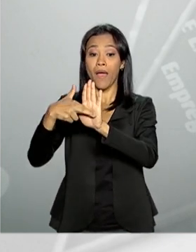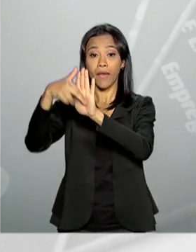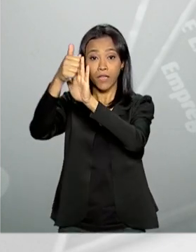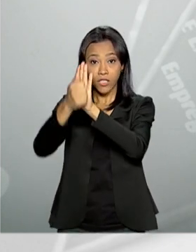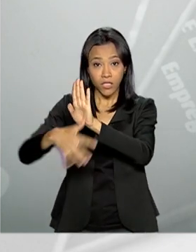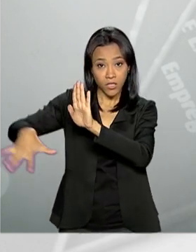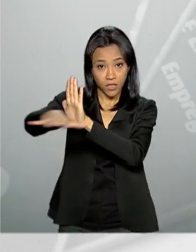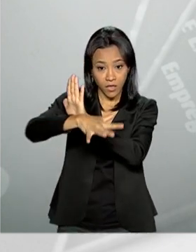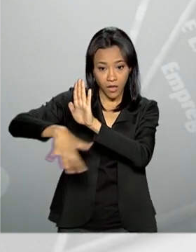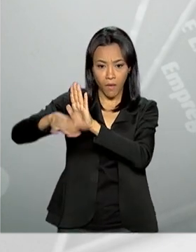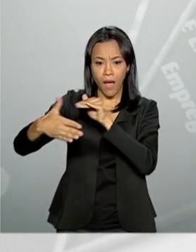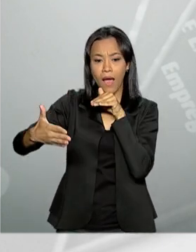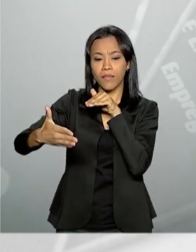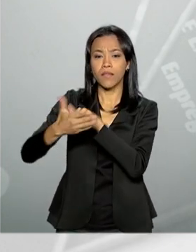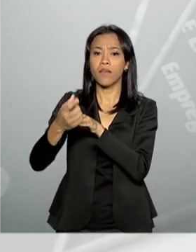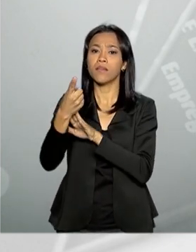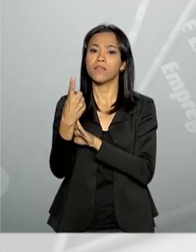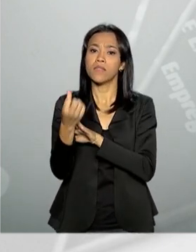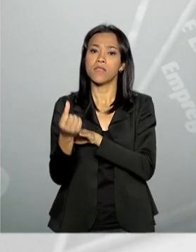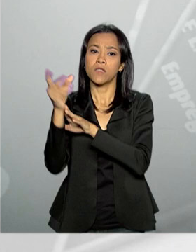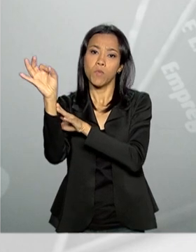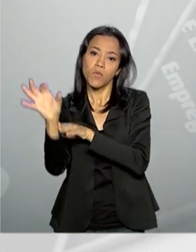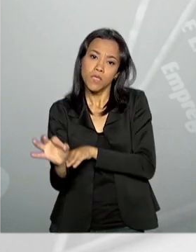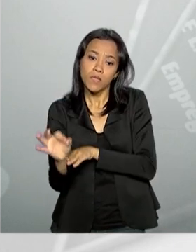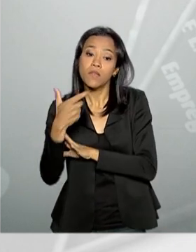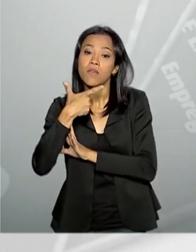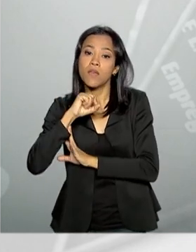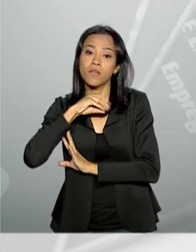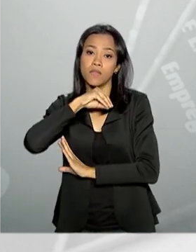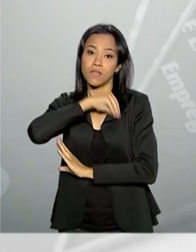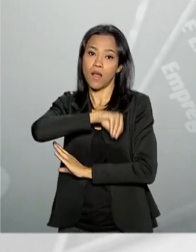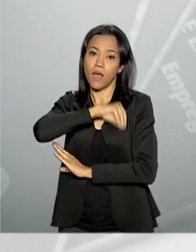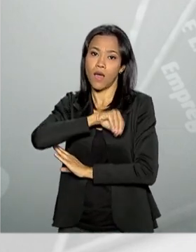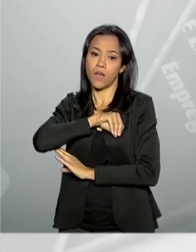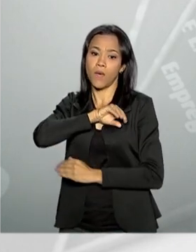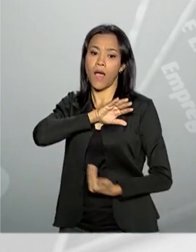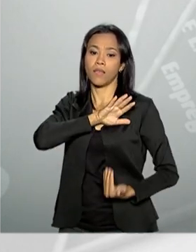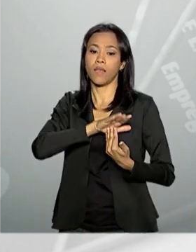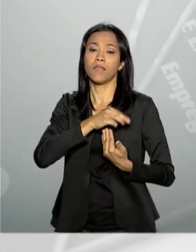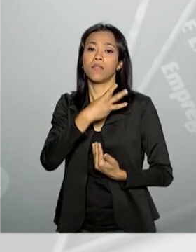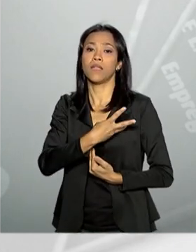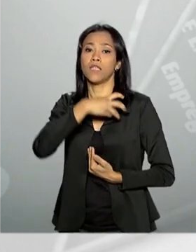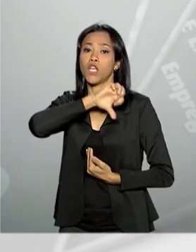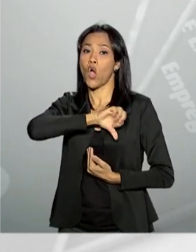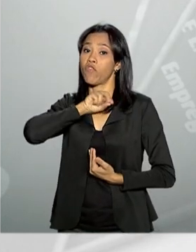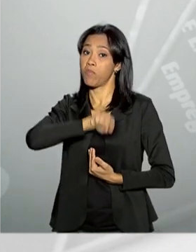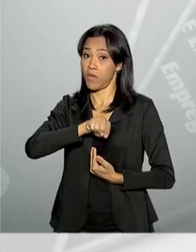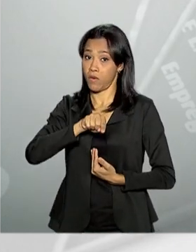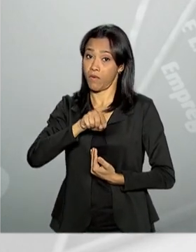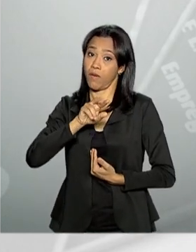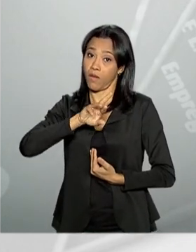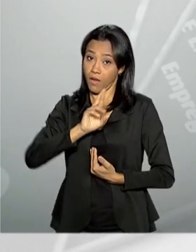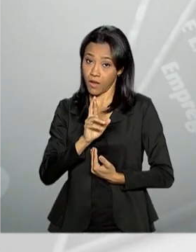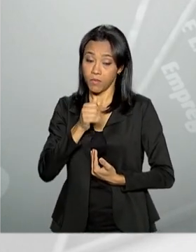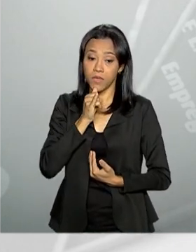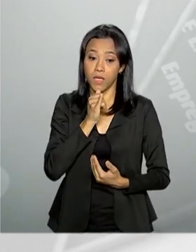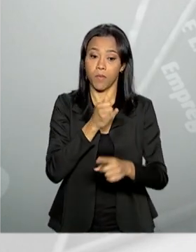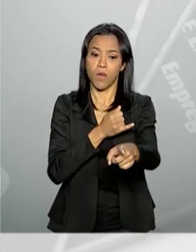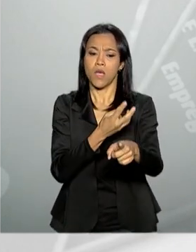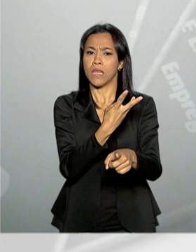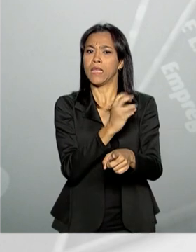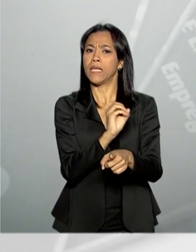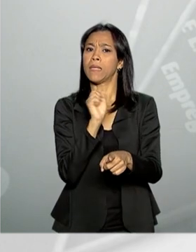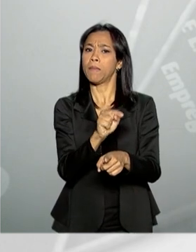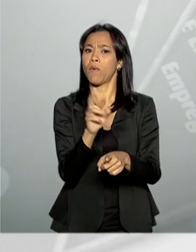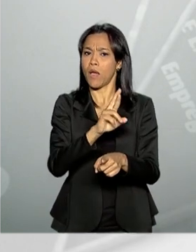16% para quem ganha acima de R$ 39 mil. Por exemplo, um funcionário público que hoje ganha R$ mil